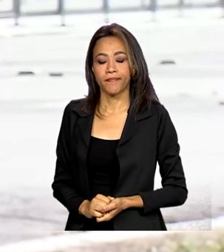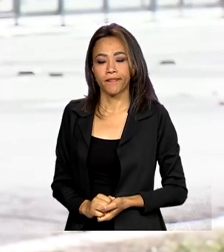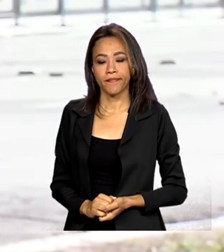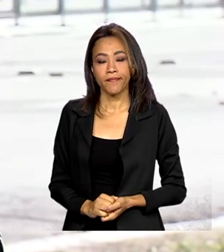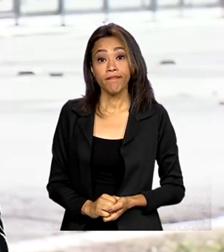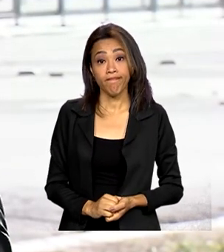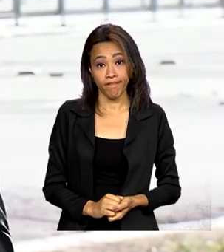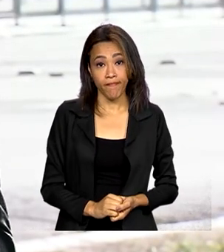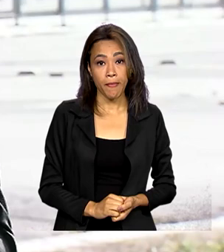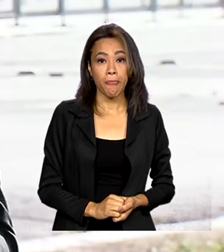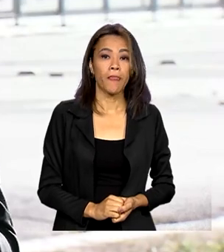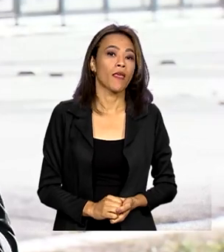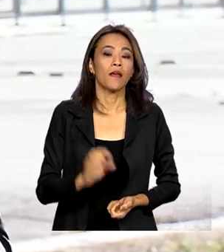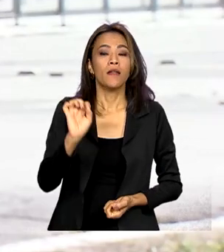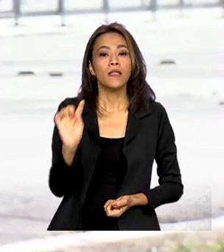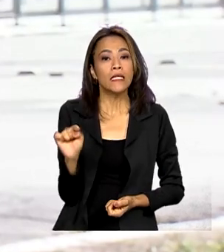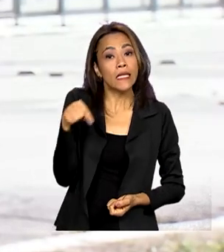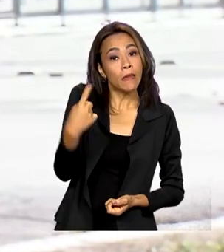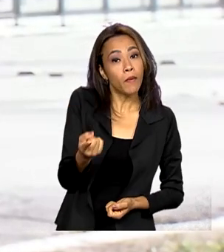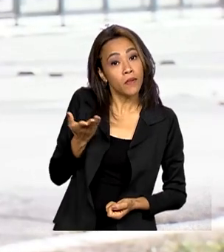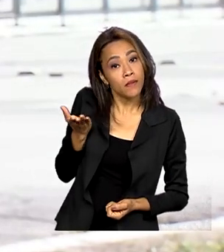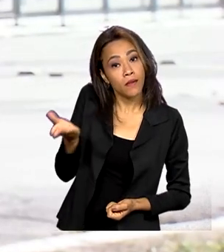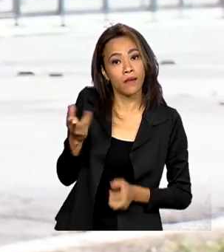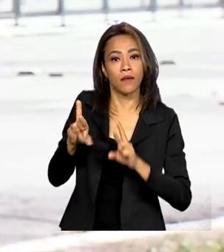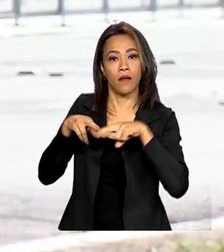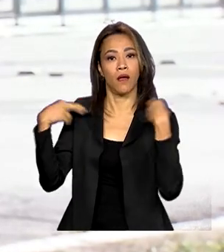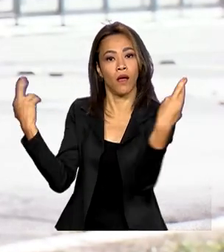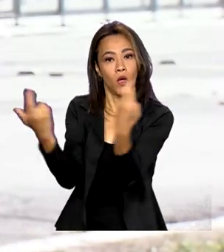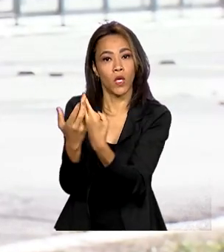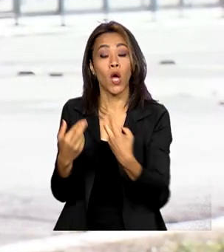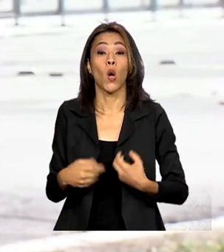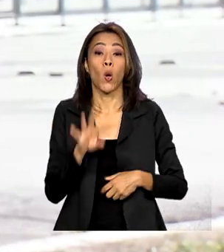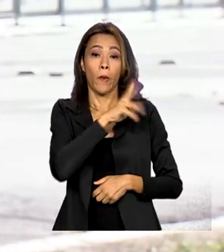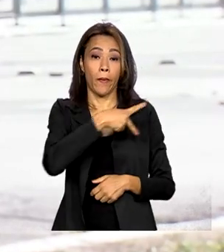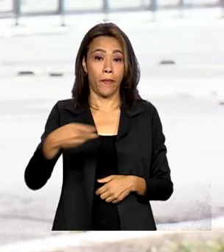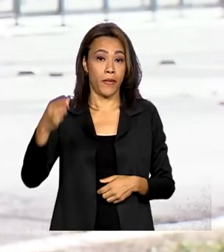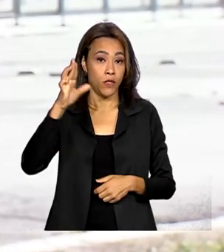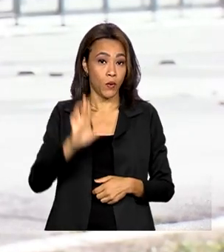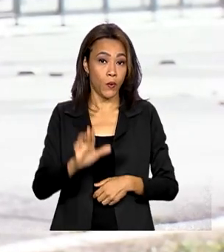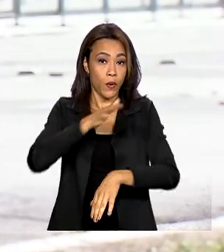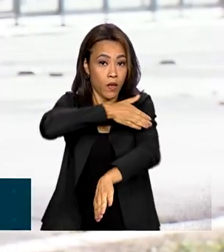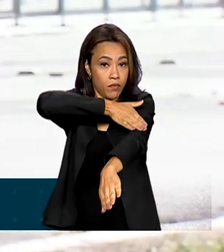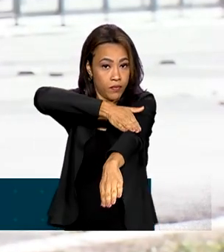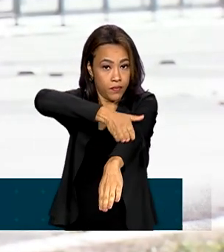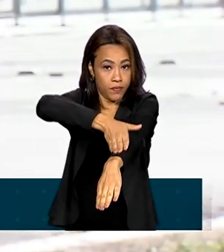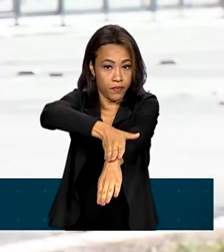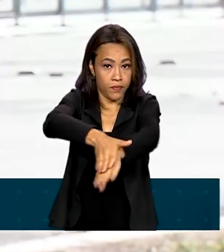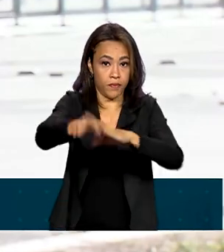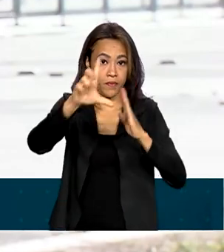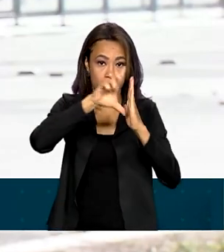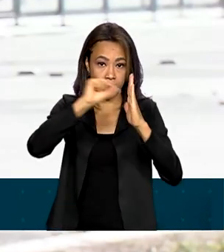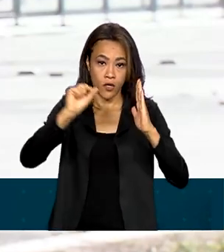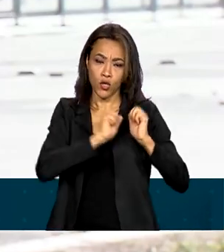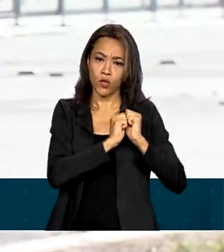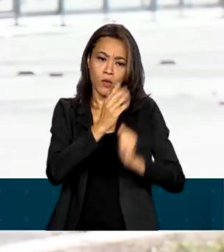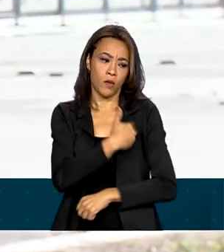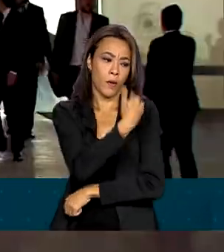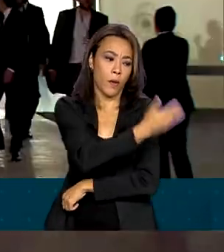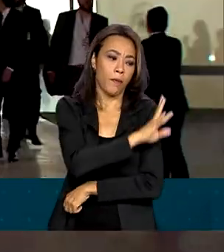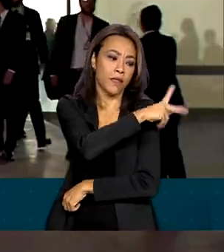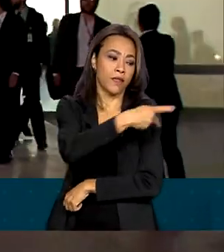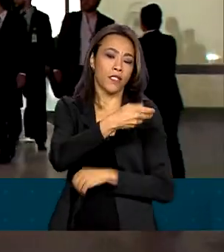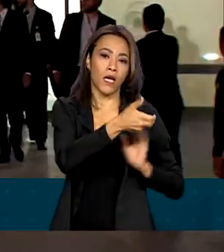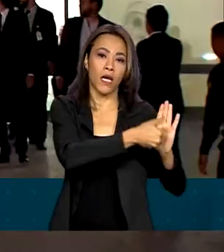Olha, Renata, e após essa reunião, o presidente Lula desceu a rampa do Planalto, acompanhado do presidente da Câmara, do